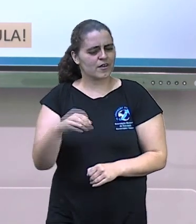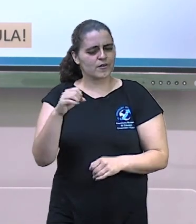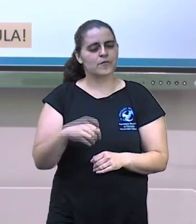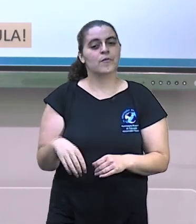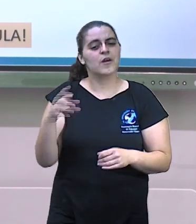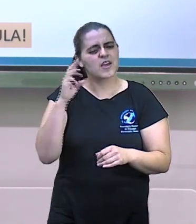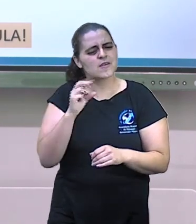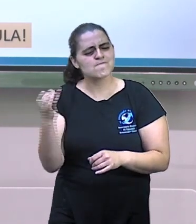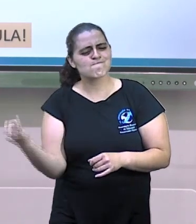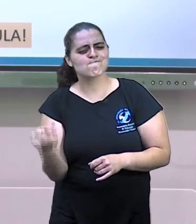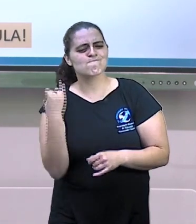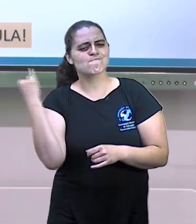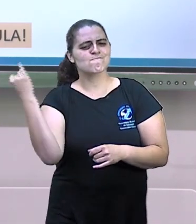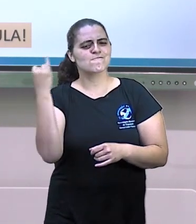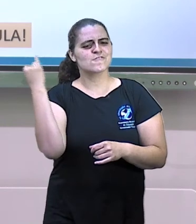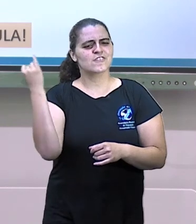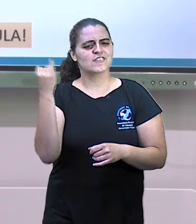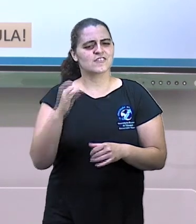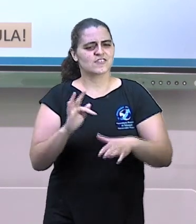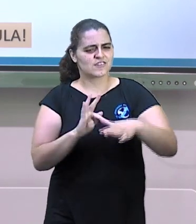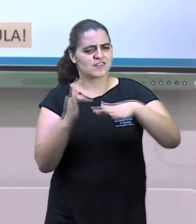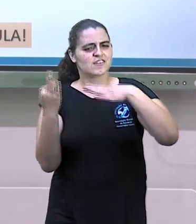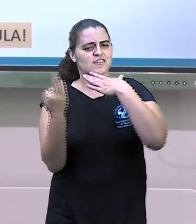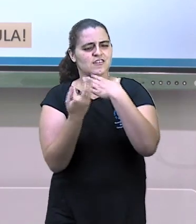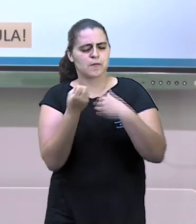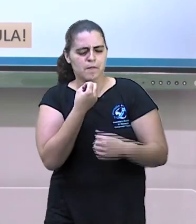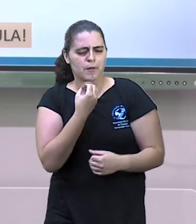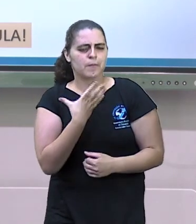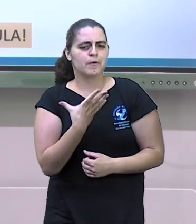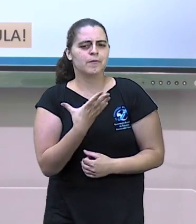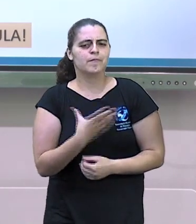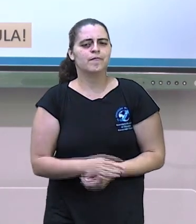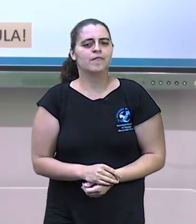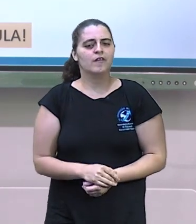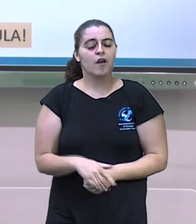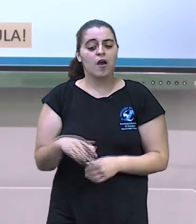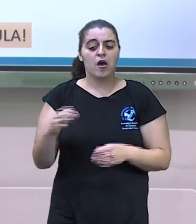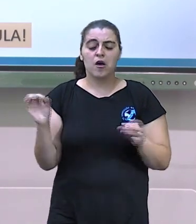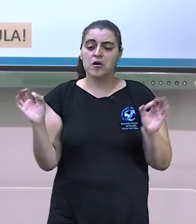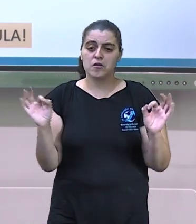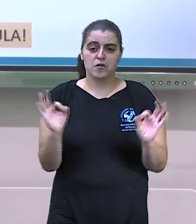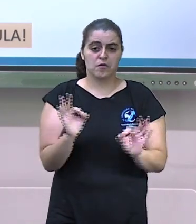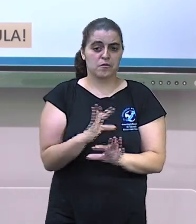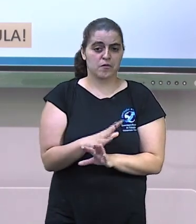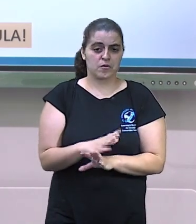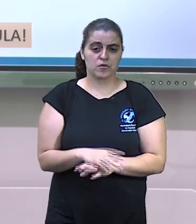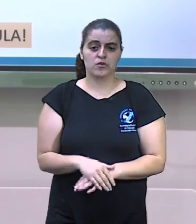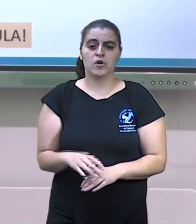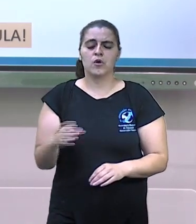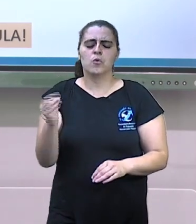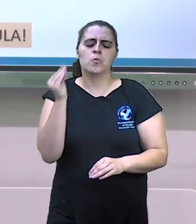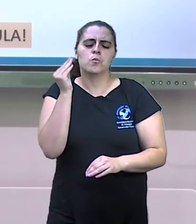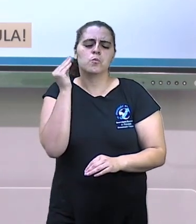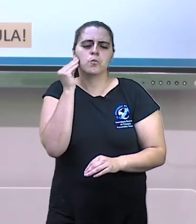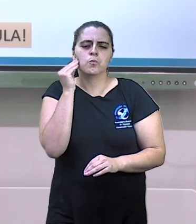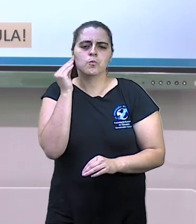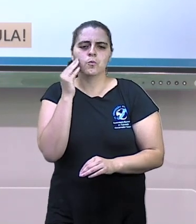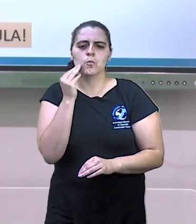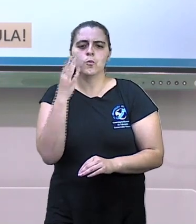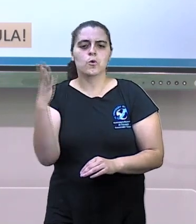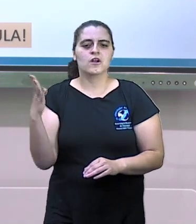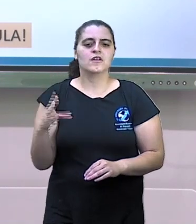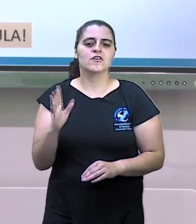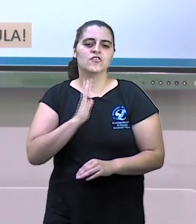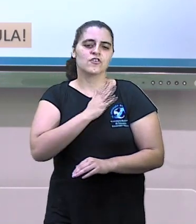Usar as redes sociais para o bem. Eu vou ficando por aqui, mas não posso deixar, ó, de deixar, beijinho no